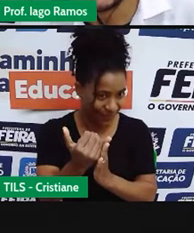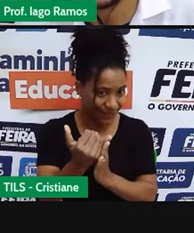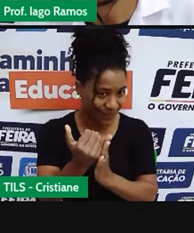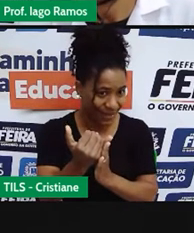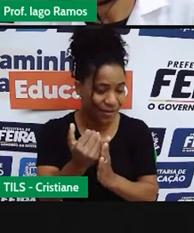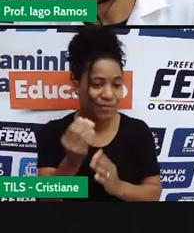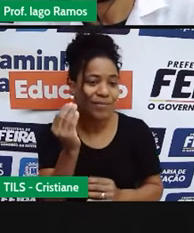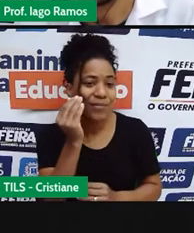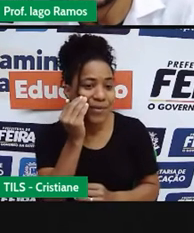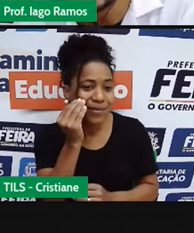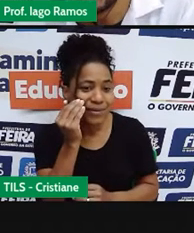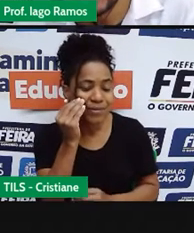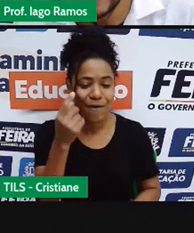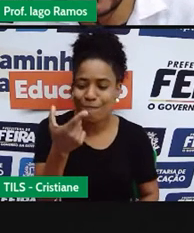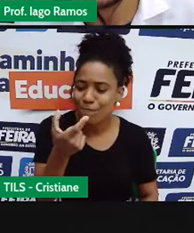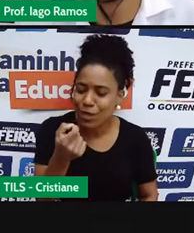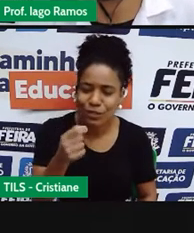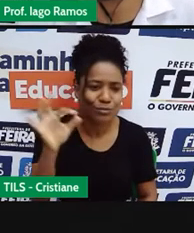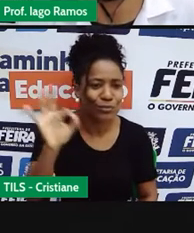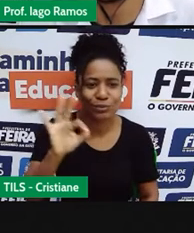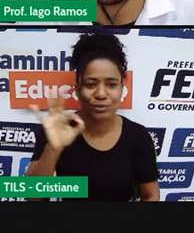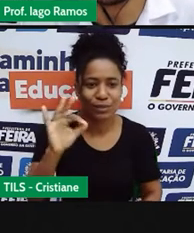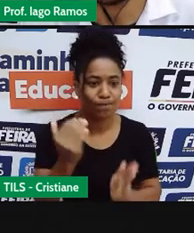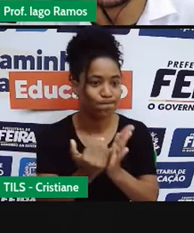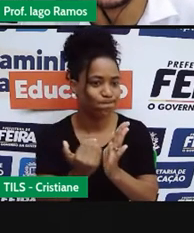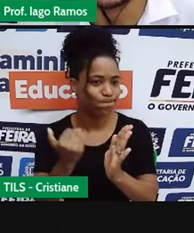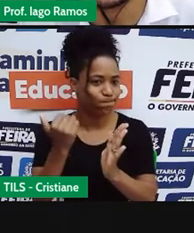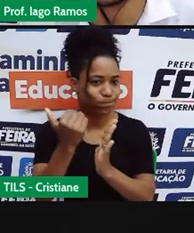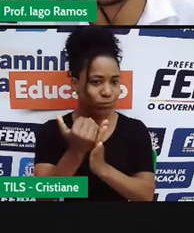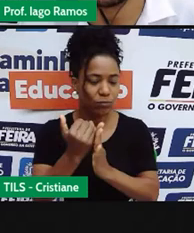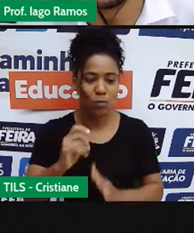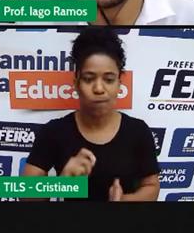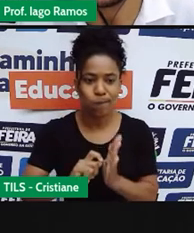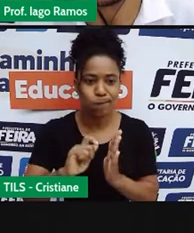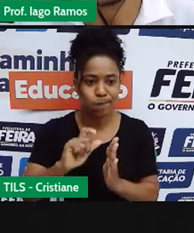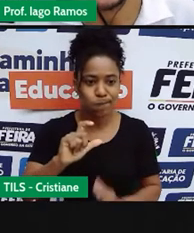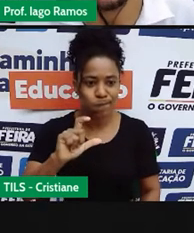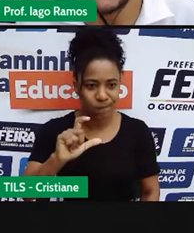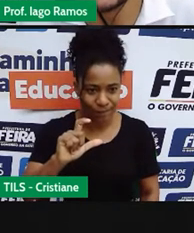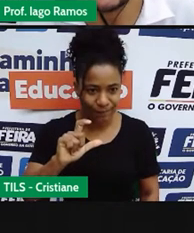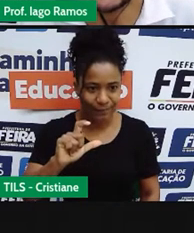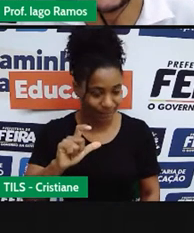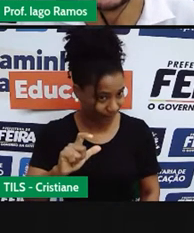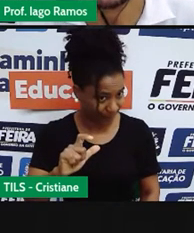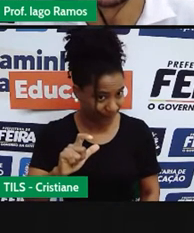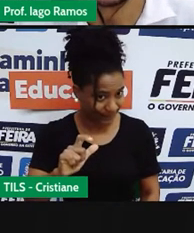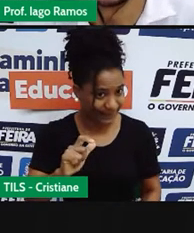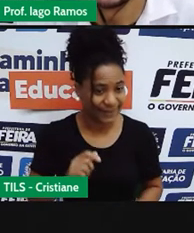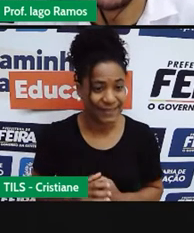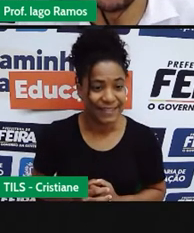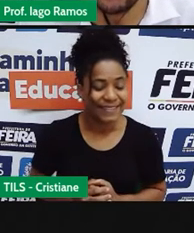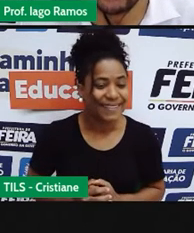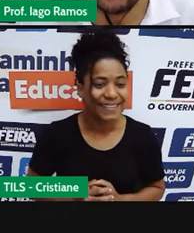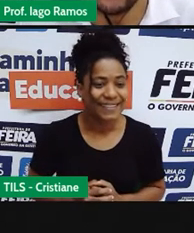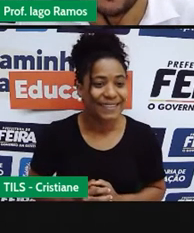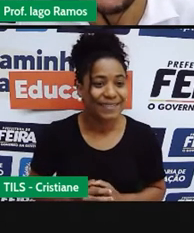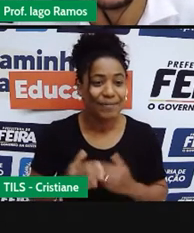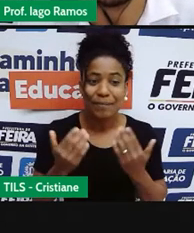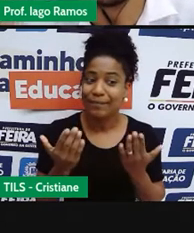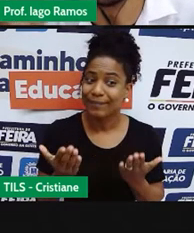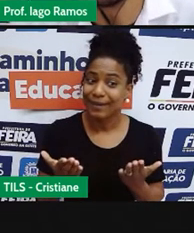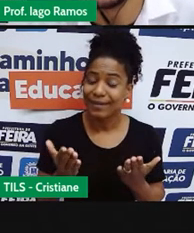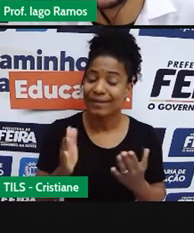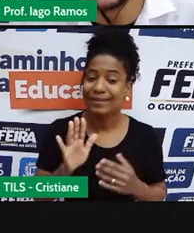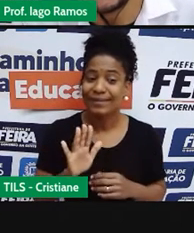aumentar em 20% nesse determinado mês. Tá bom? Massa? Contudo,